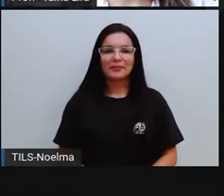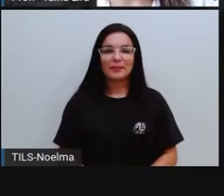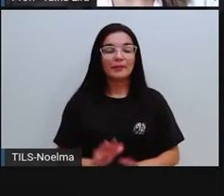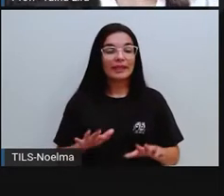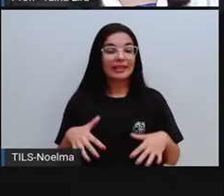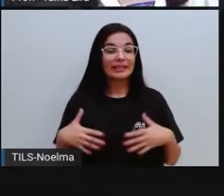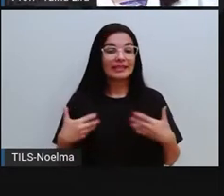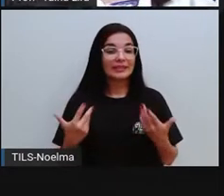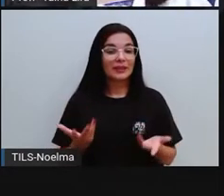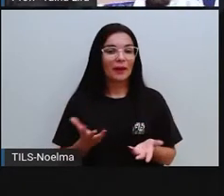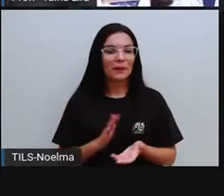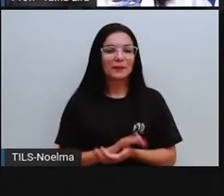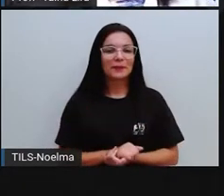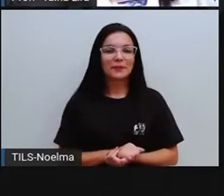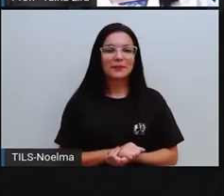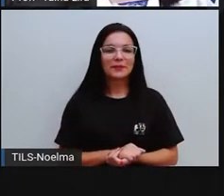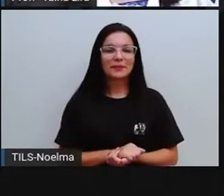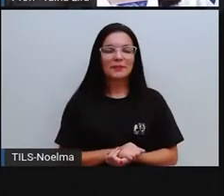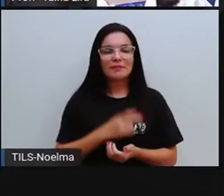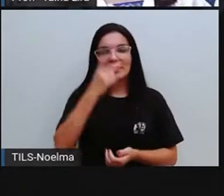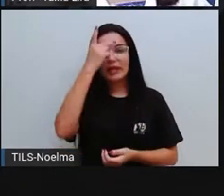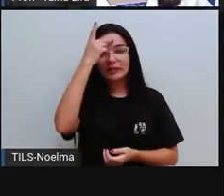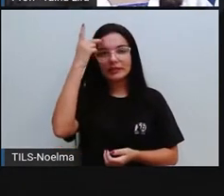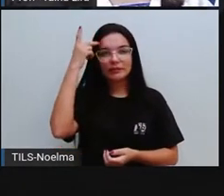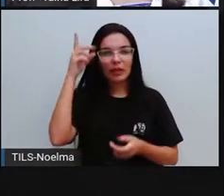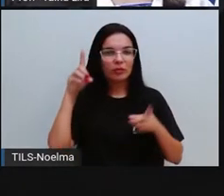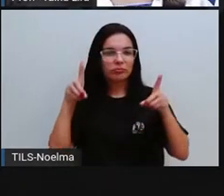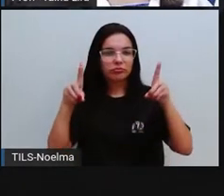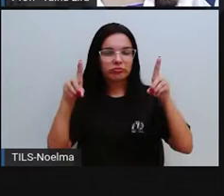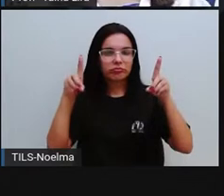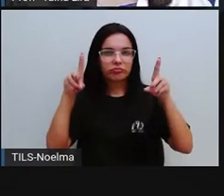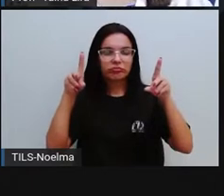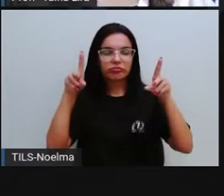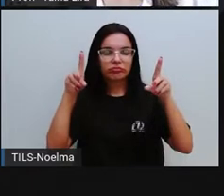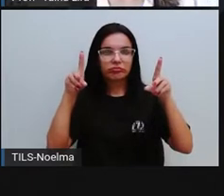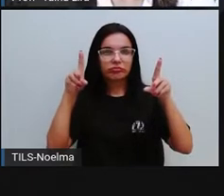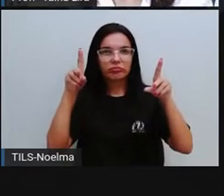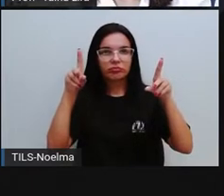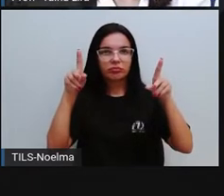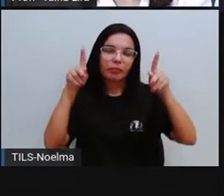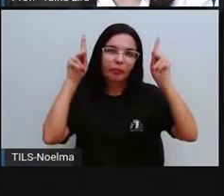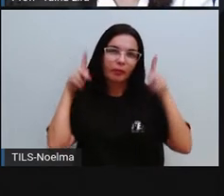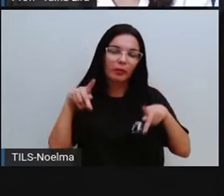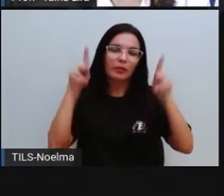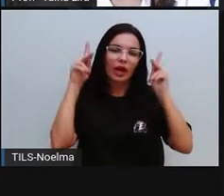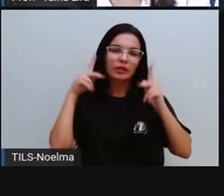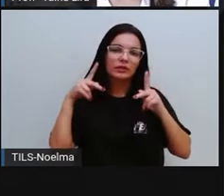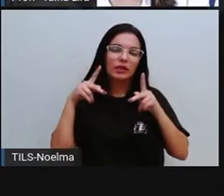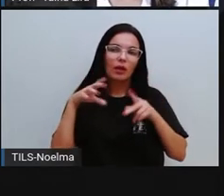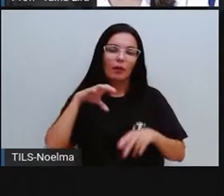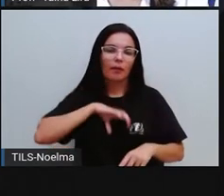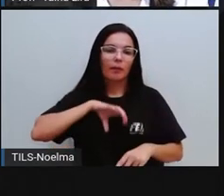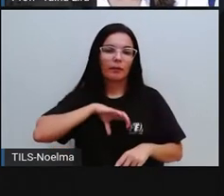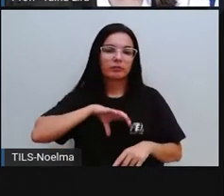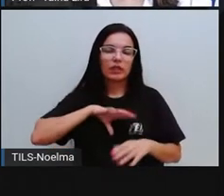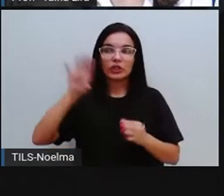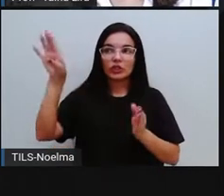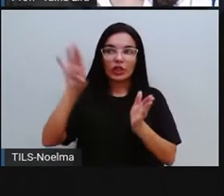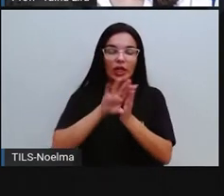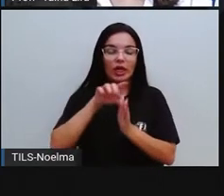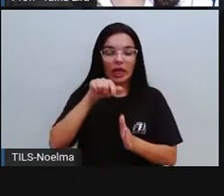Bem, os portugueses vieram para o Brasil e eles começaram